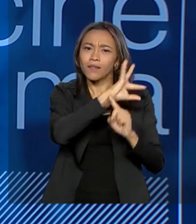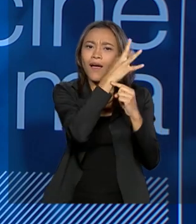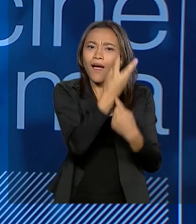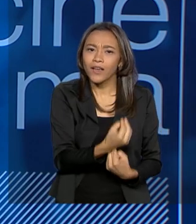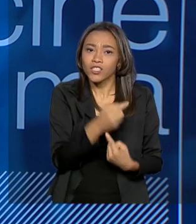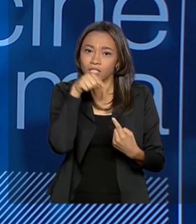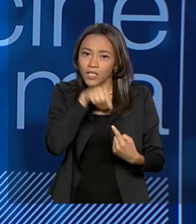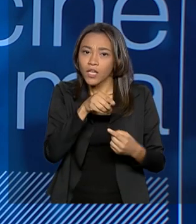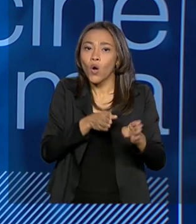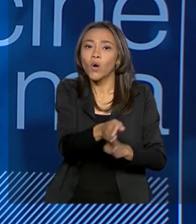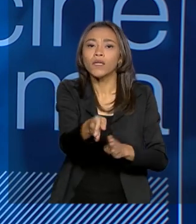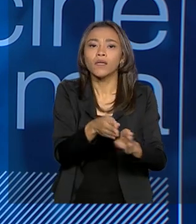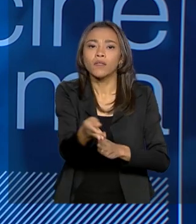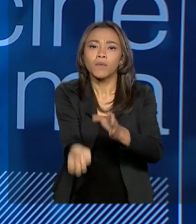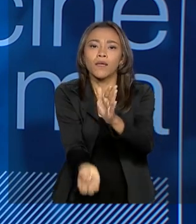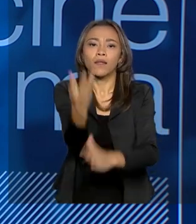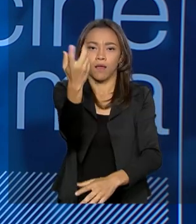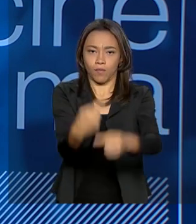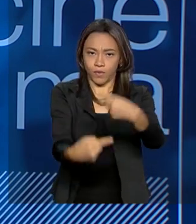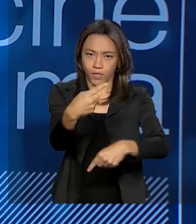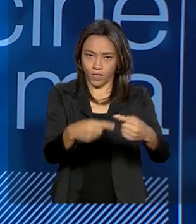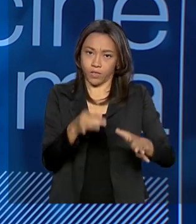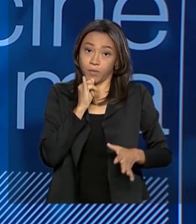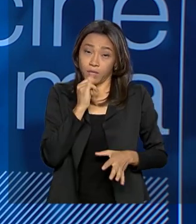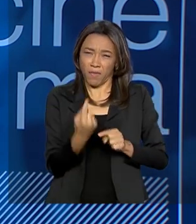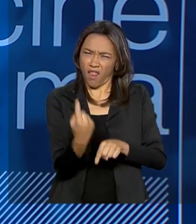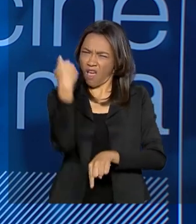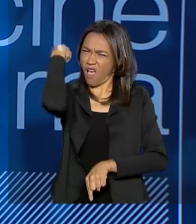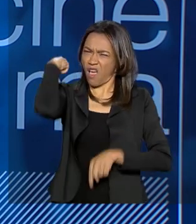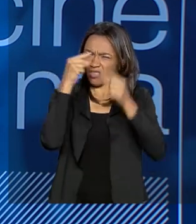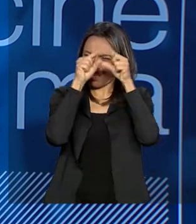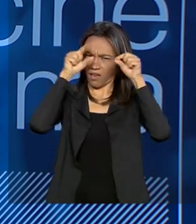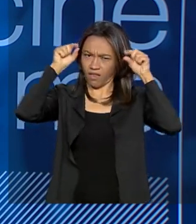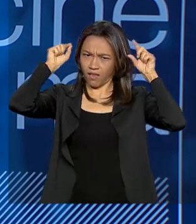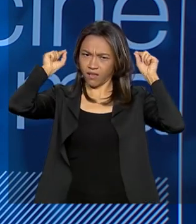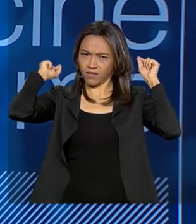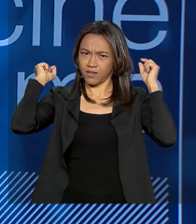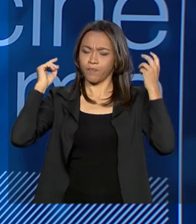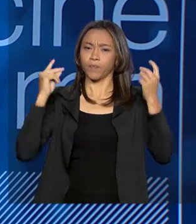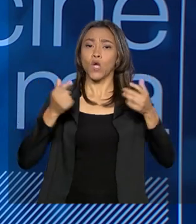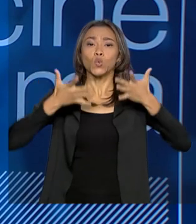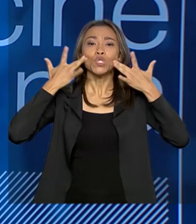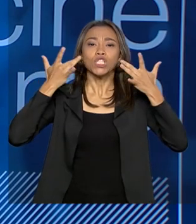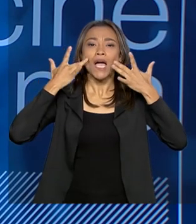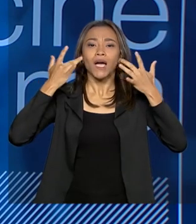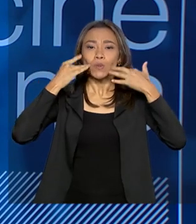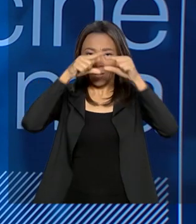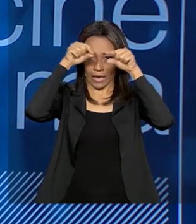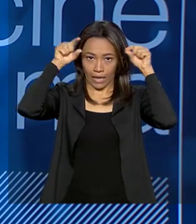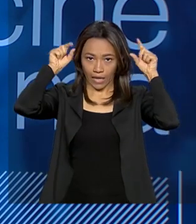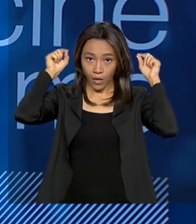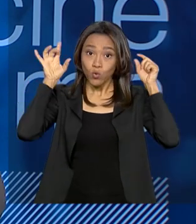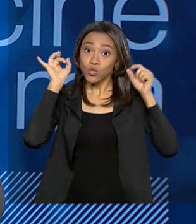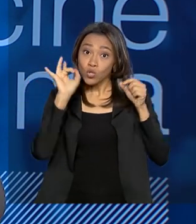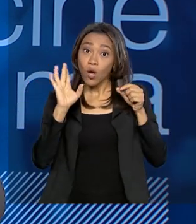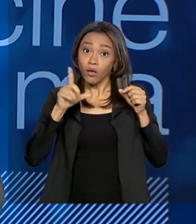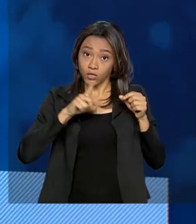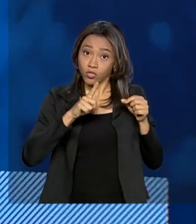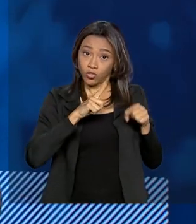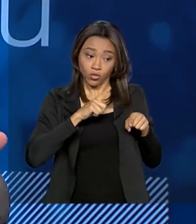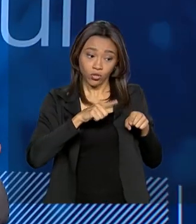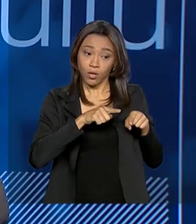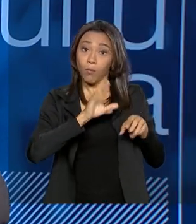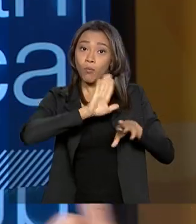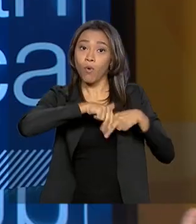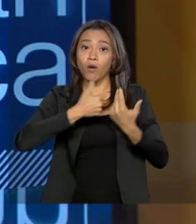para a criação de políticas públicas. Veja você que, na Grécia Antiga, o teatro grego só existe por conta do apoio do